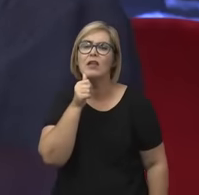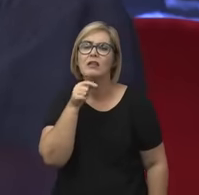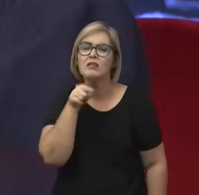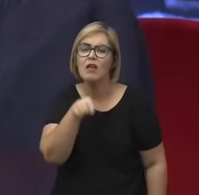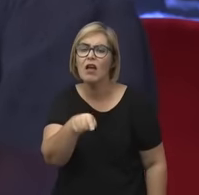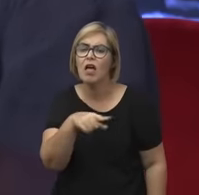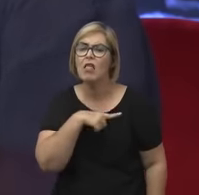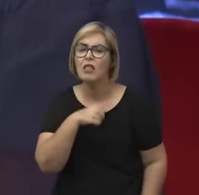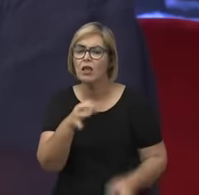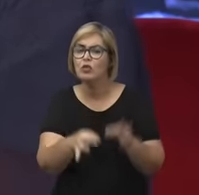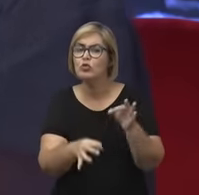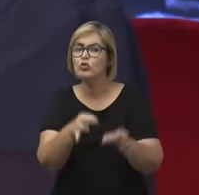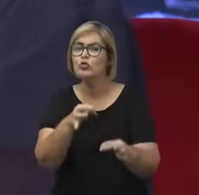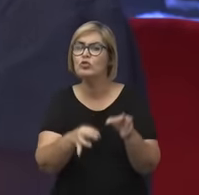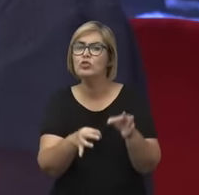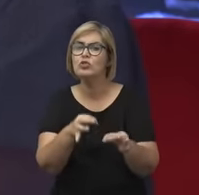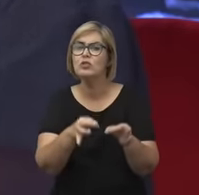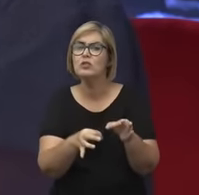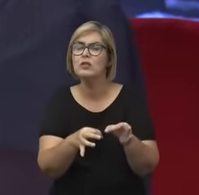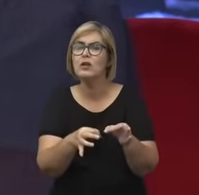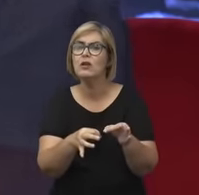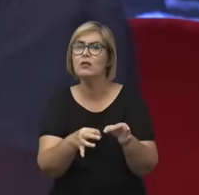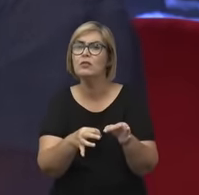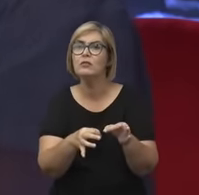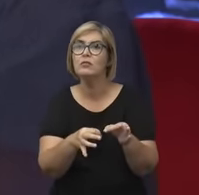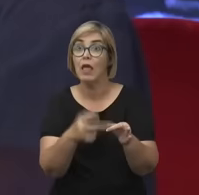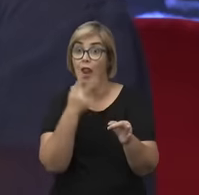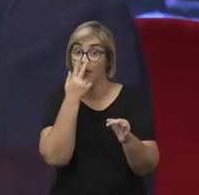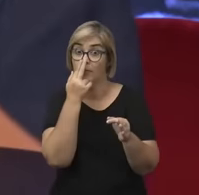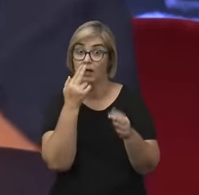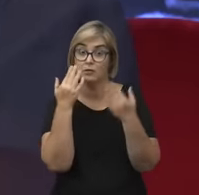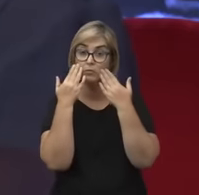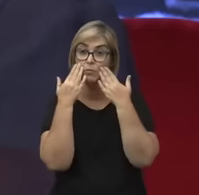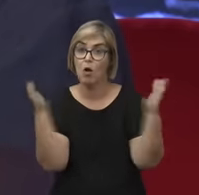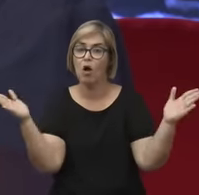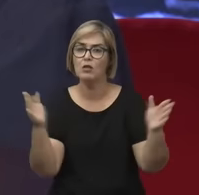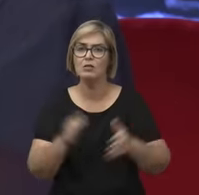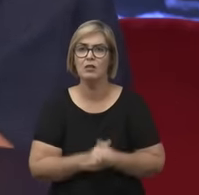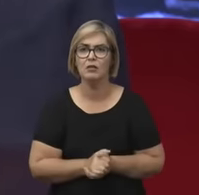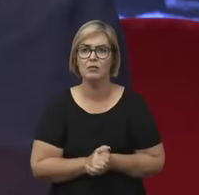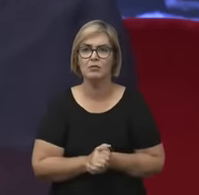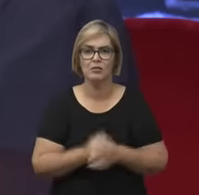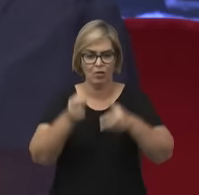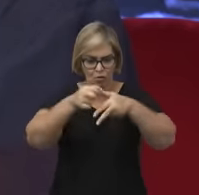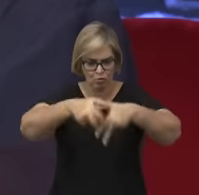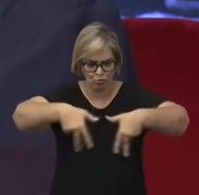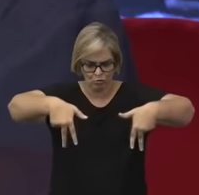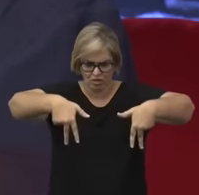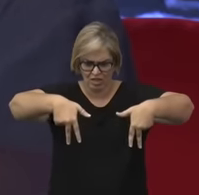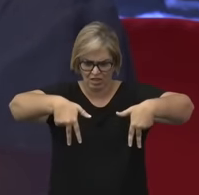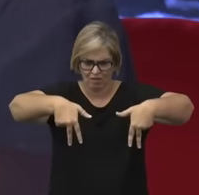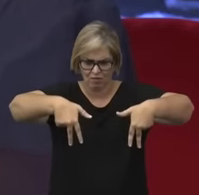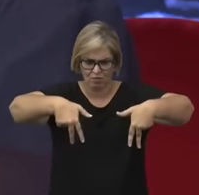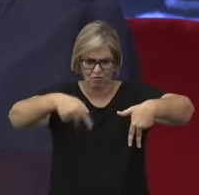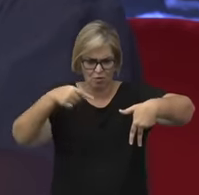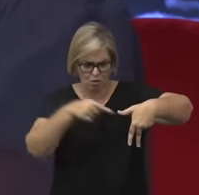É como se o gênero ali já fosse uma chave para a avaliação